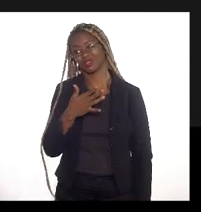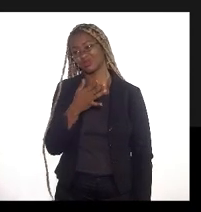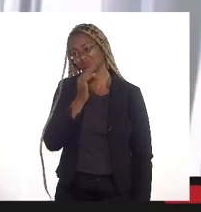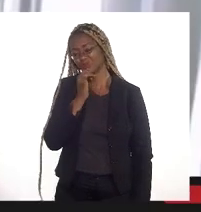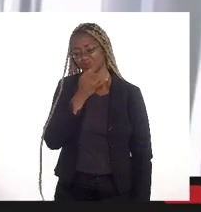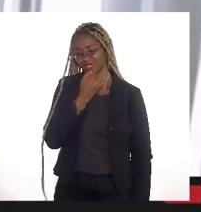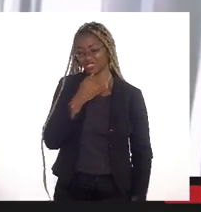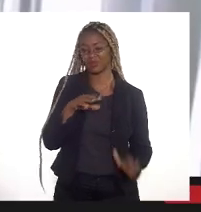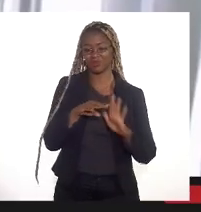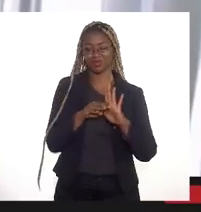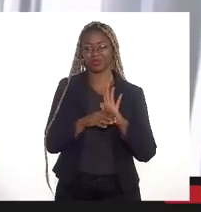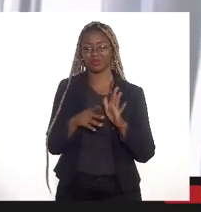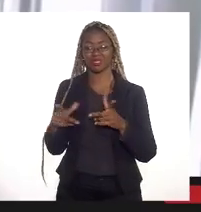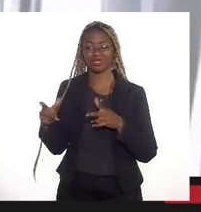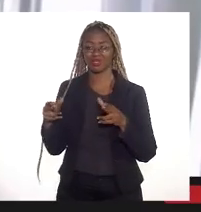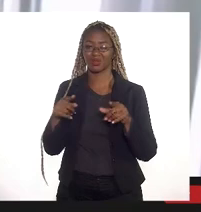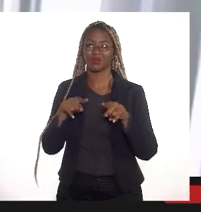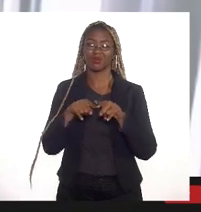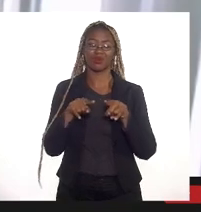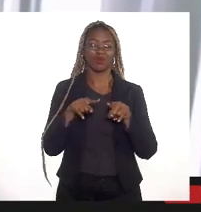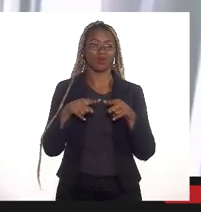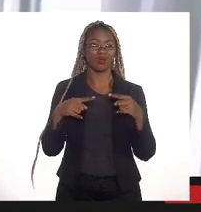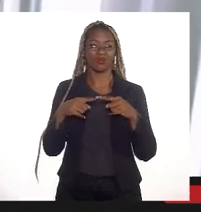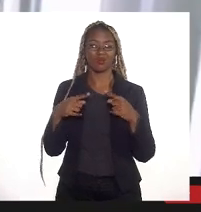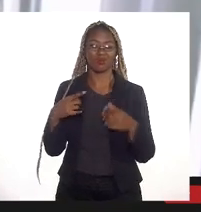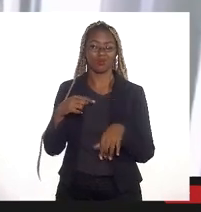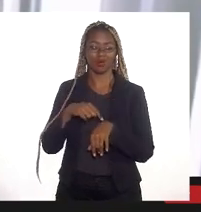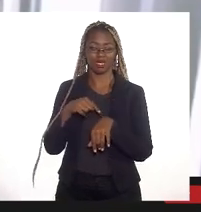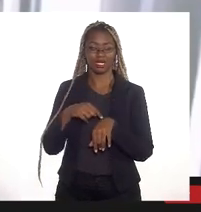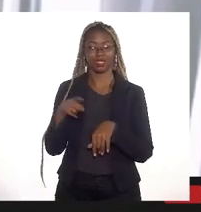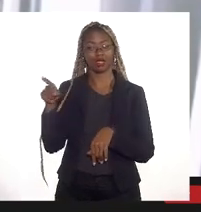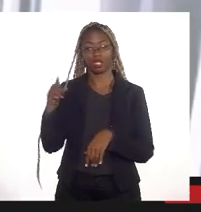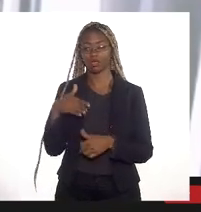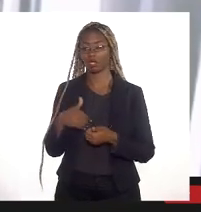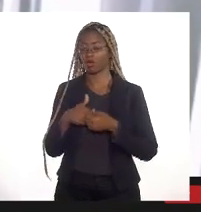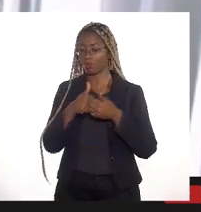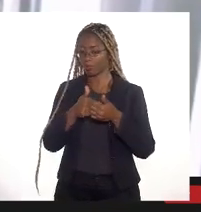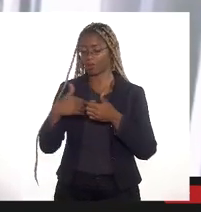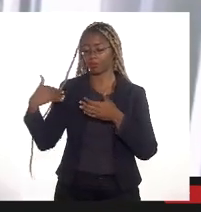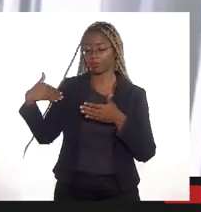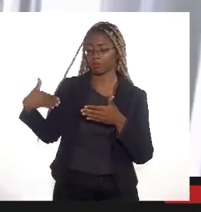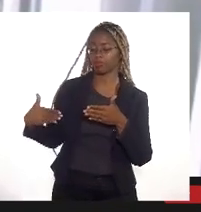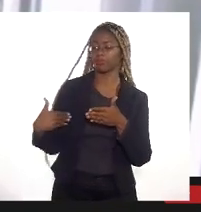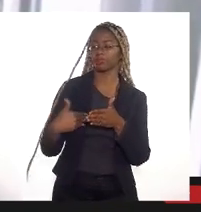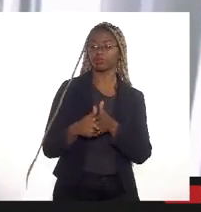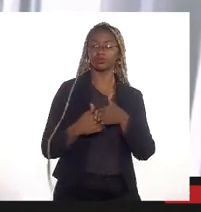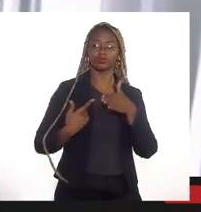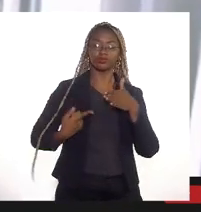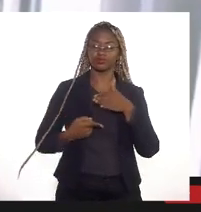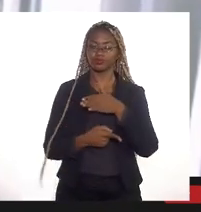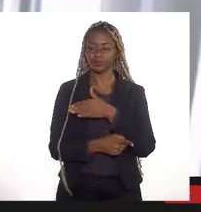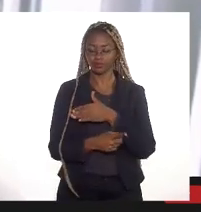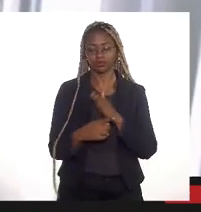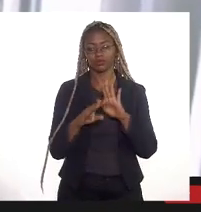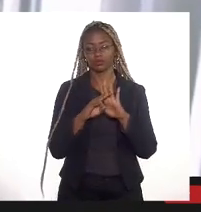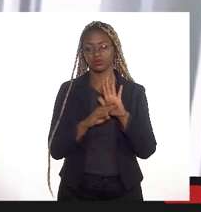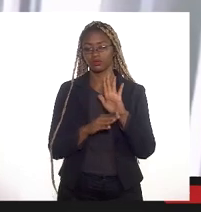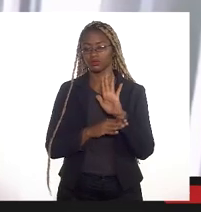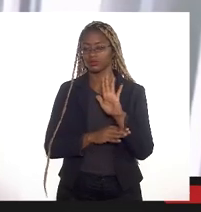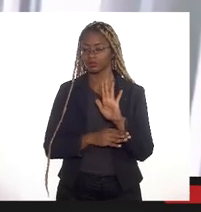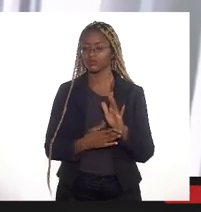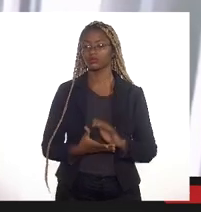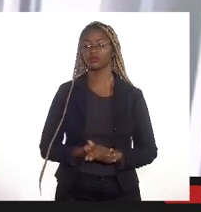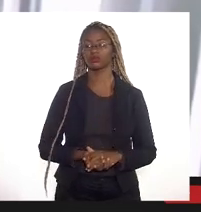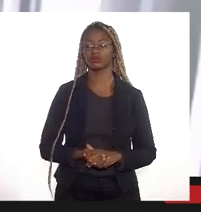uma agenda simultânea e acabou não conseguindo intervir a Mônica está acompanhando já há algum tempo profundamente essa agenda do Campo do